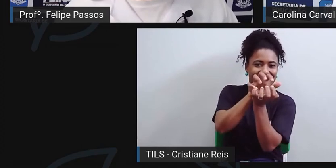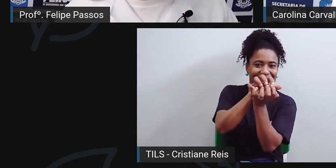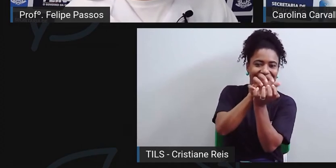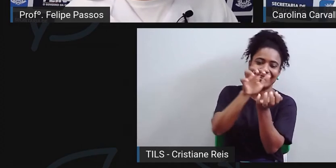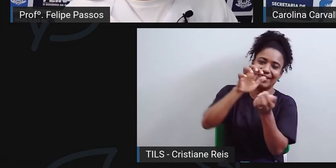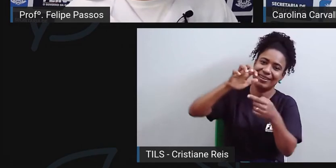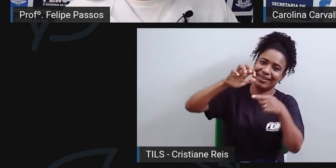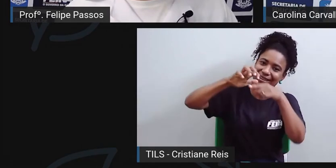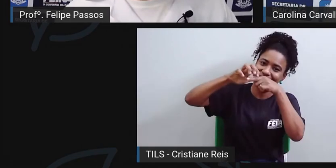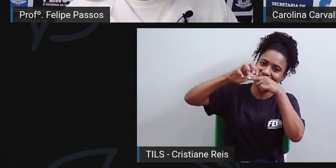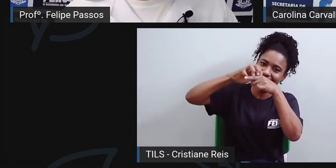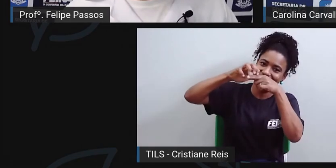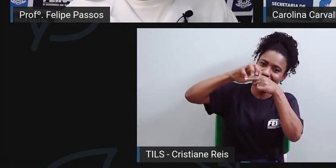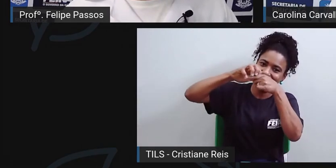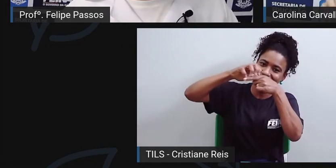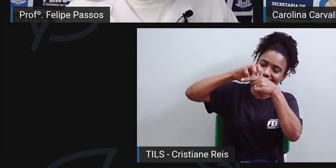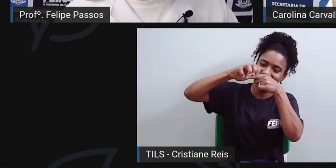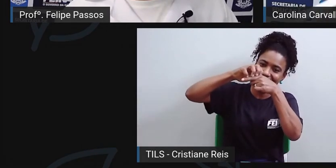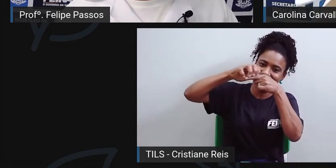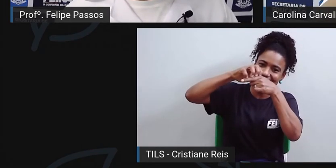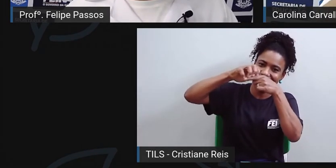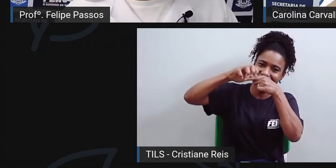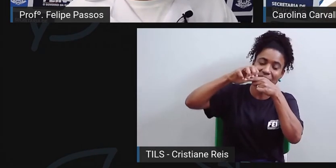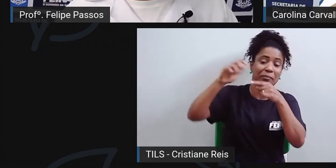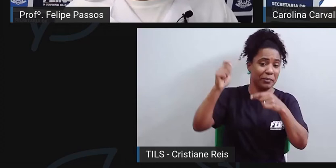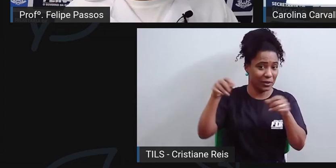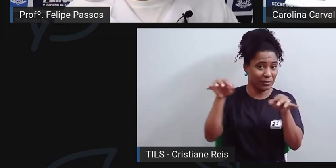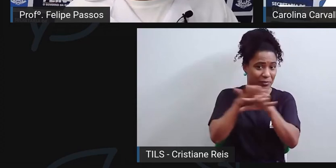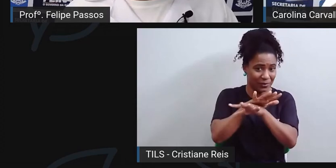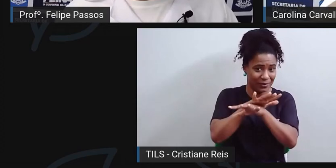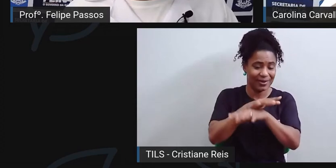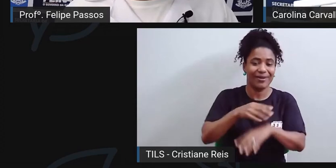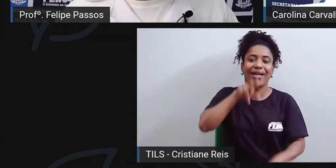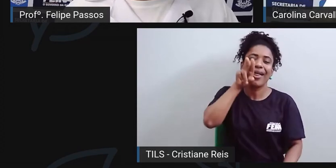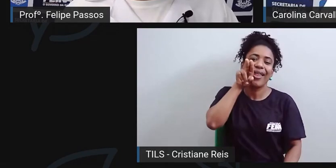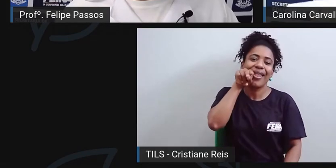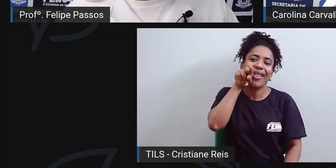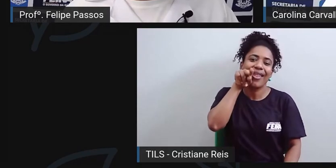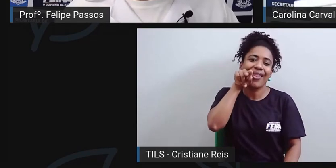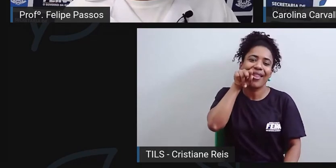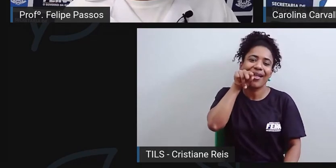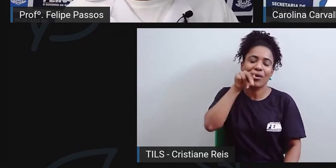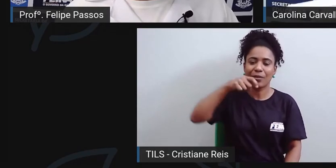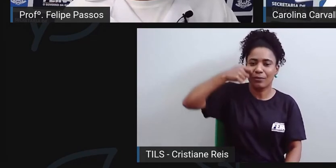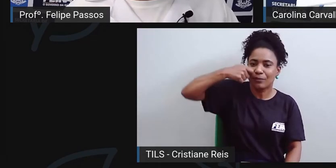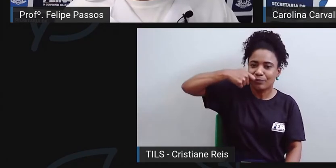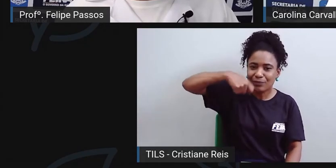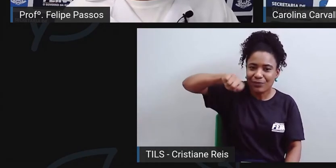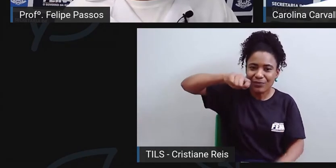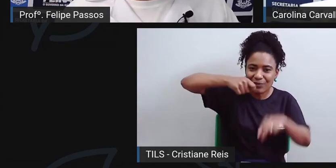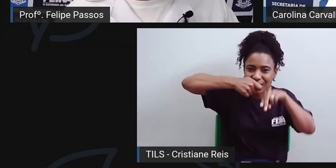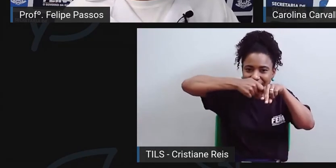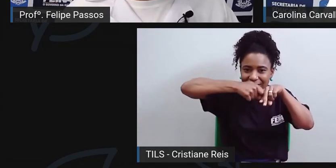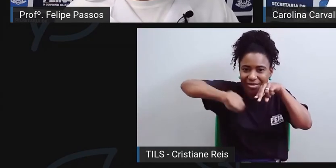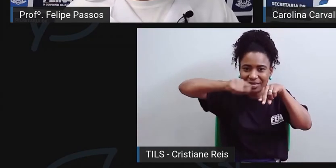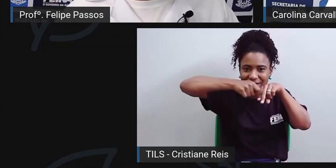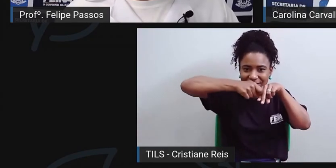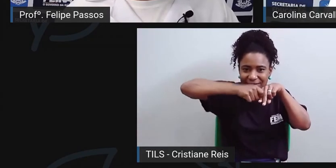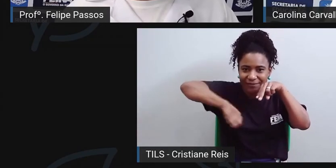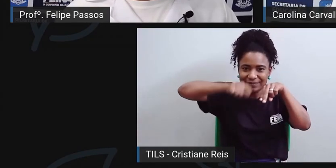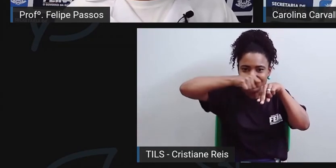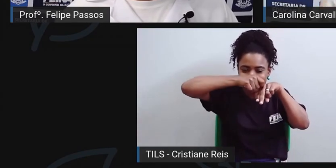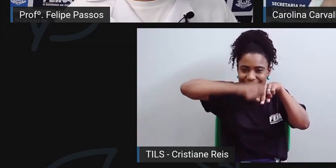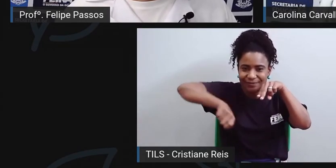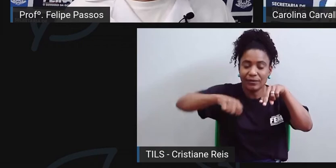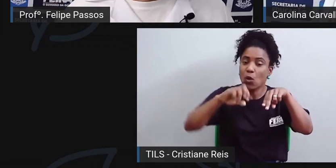isso, vou fazer a escovação da língua, né? Com movimento de varredura também, ou posso usar um limpador de